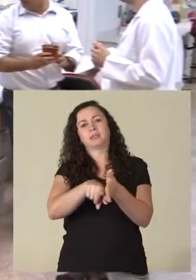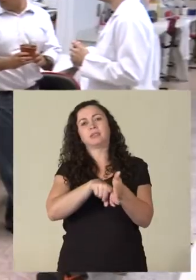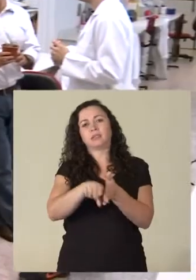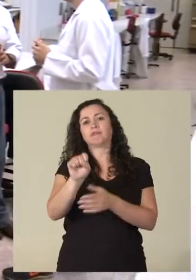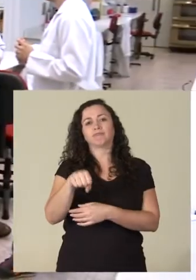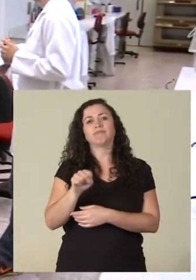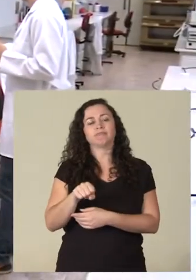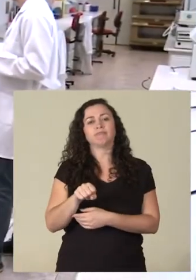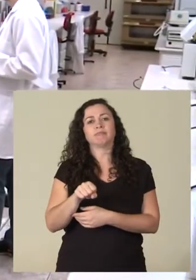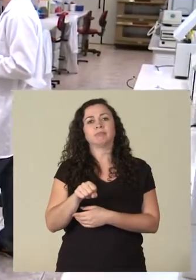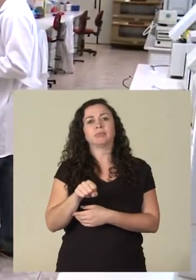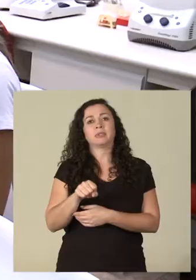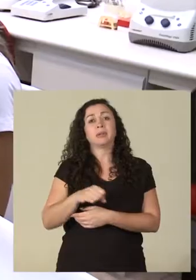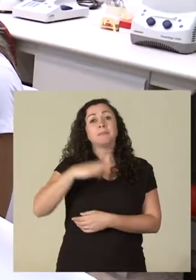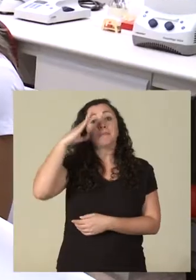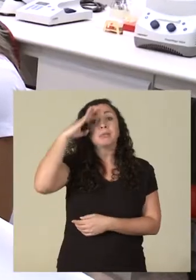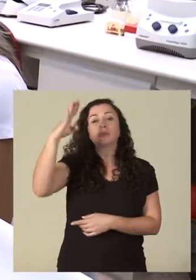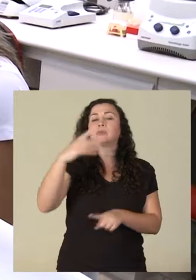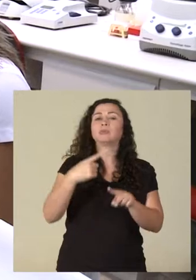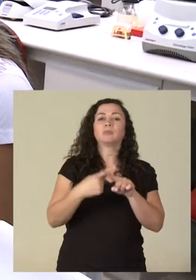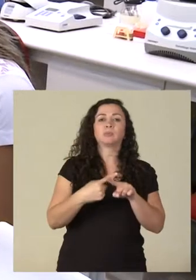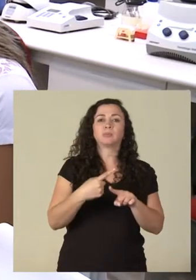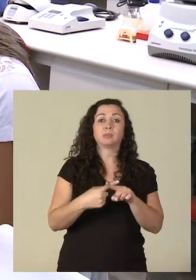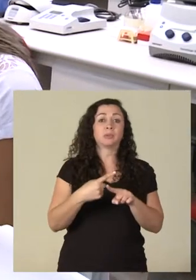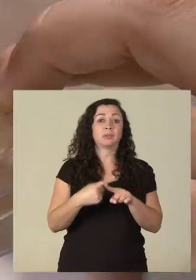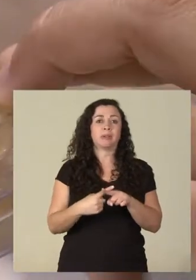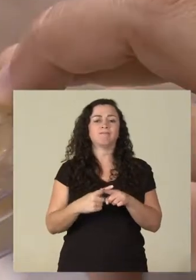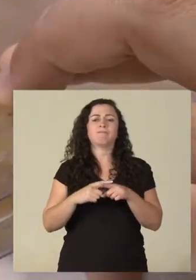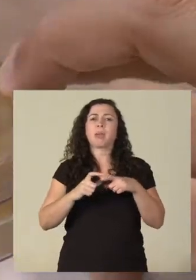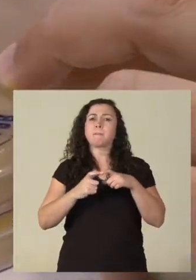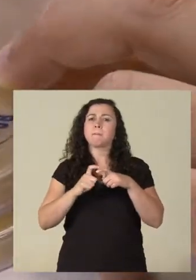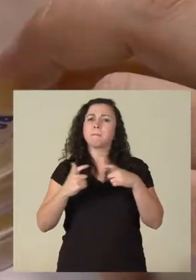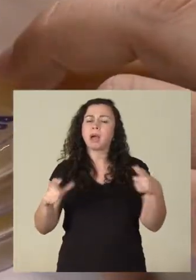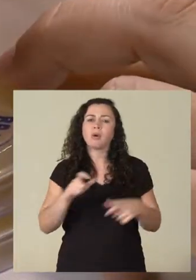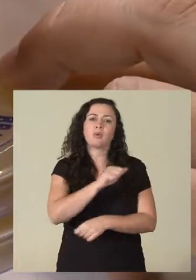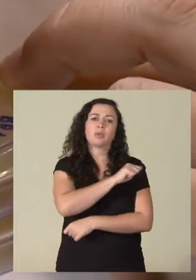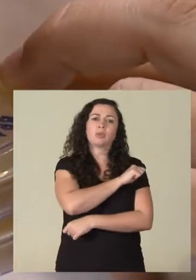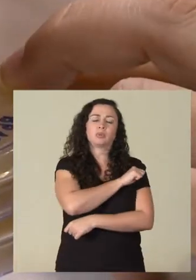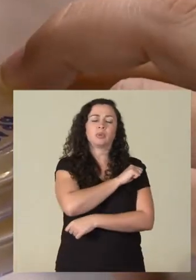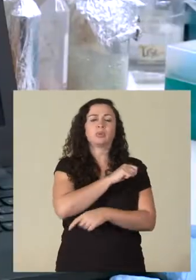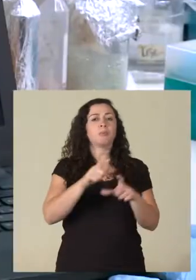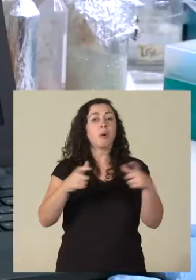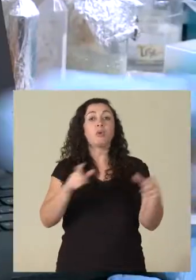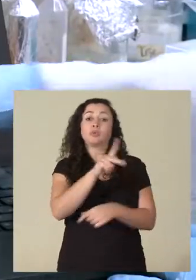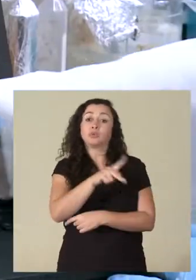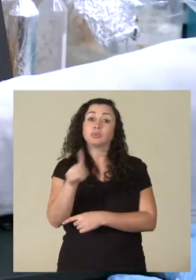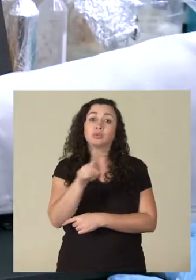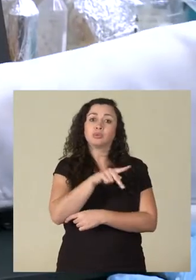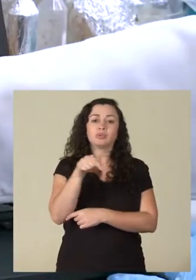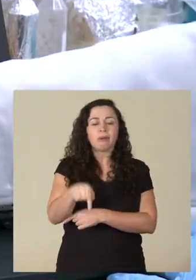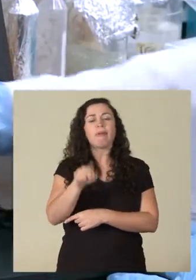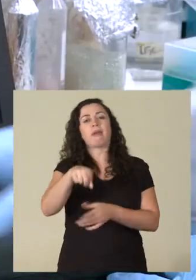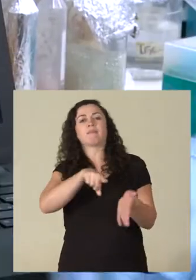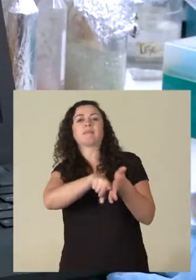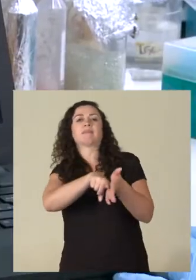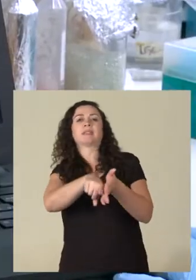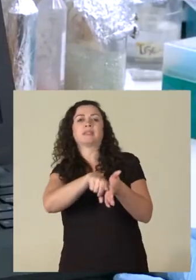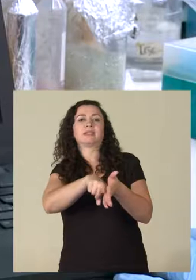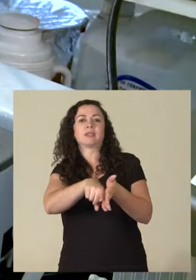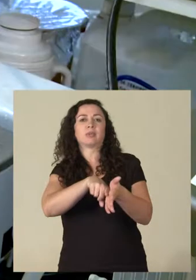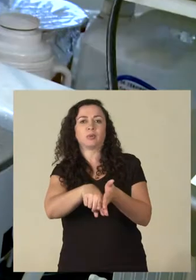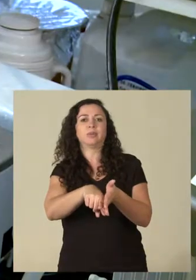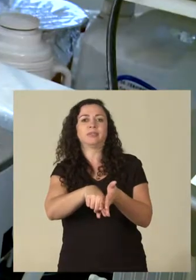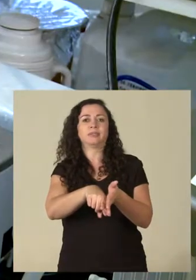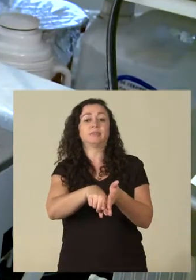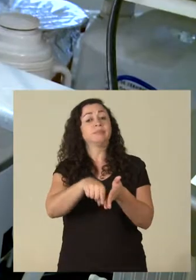de pesquisa, sim. Principalmente pelo fato de que a maior parte dos nossos docentes é de